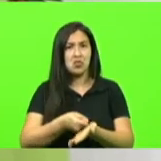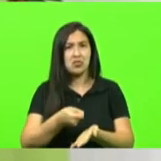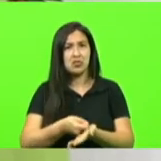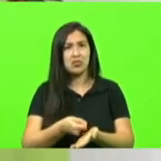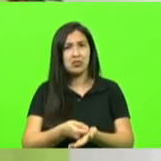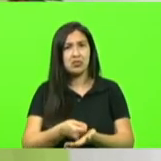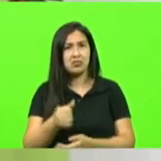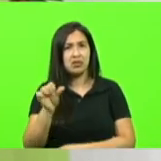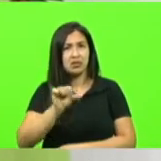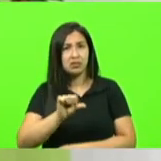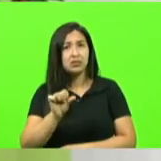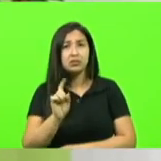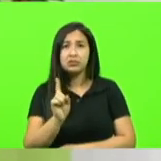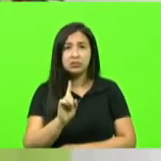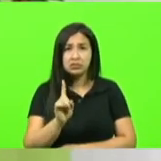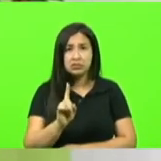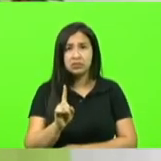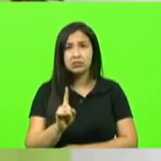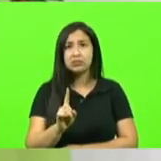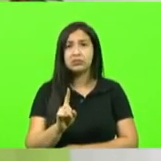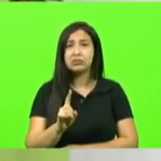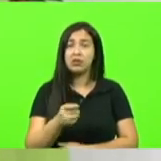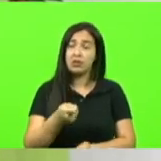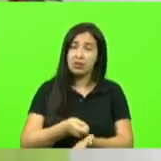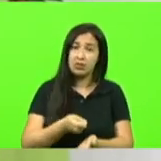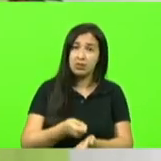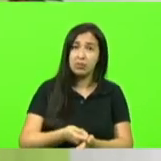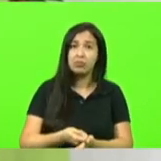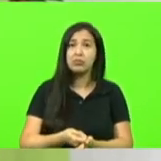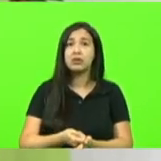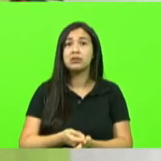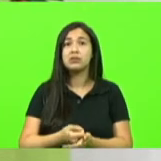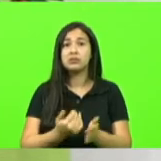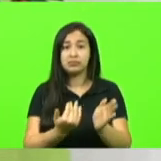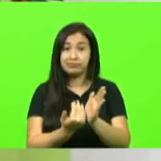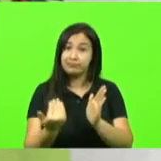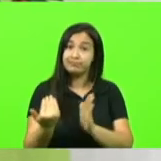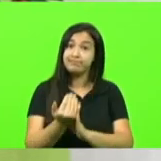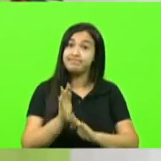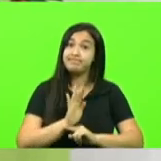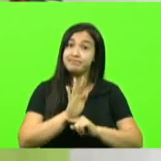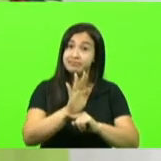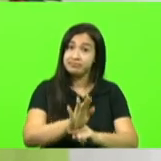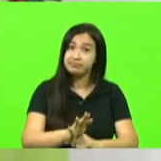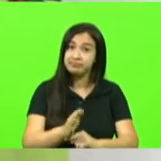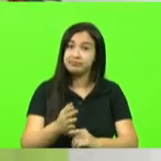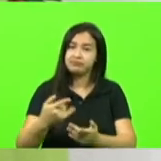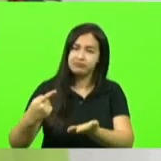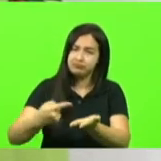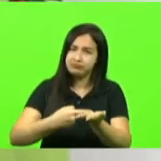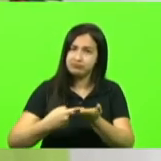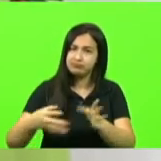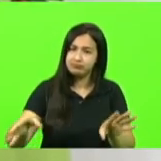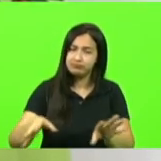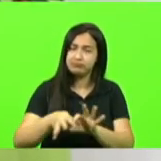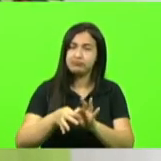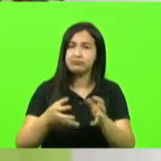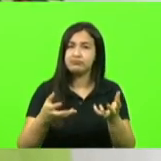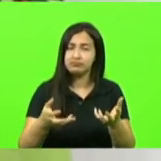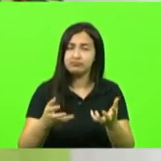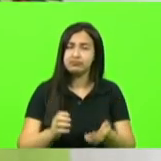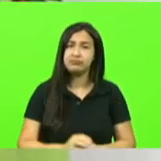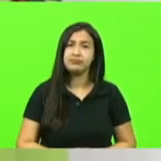não é uma cobrança ácida é uma cobrança agregativa que quer colaborar quer